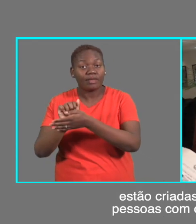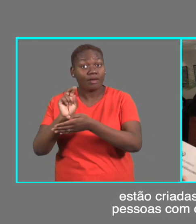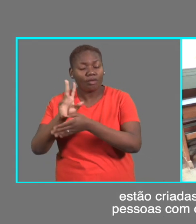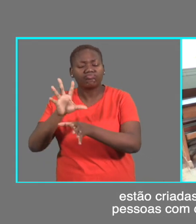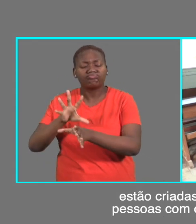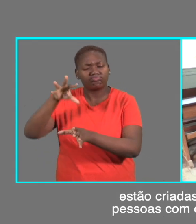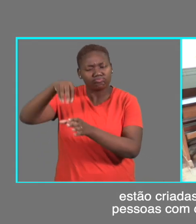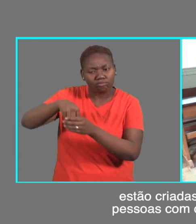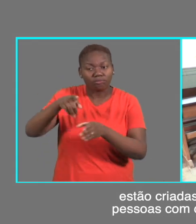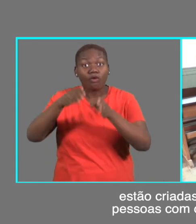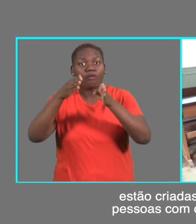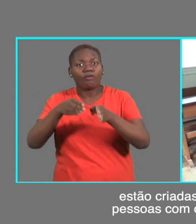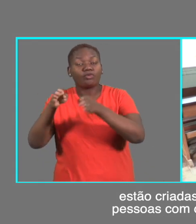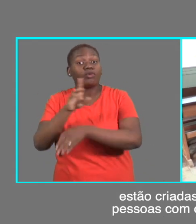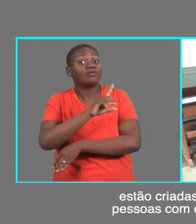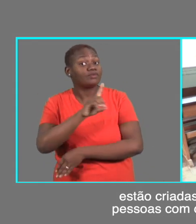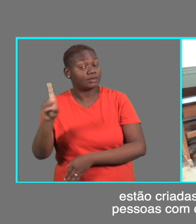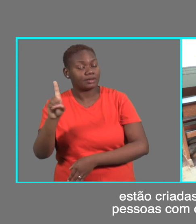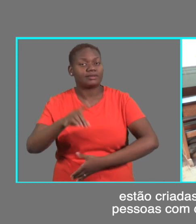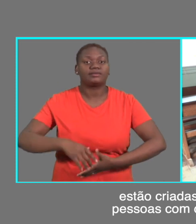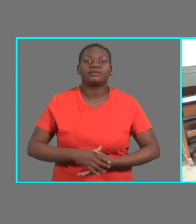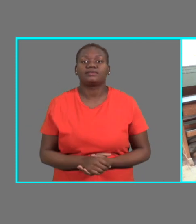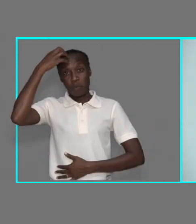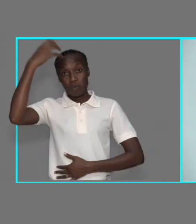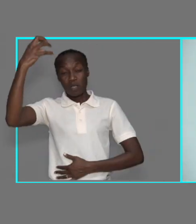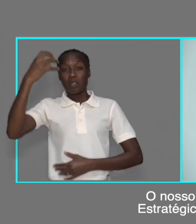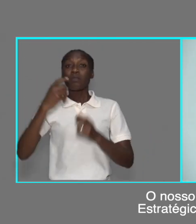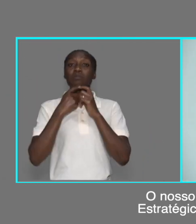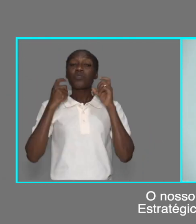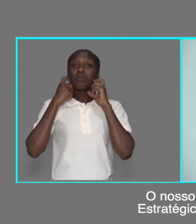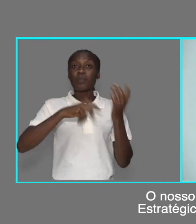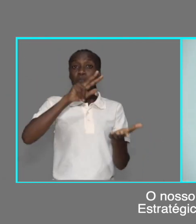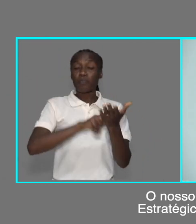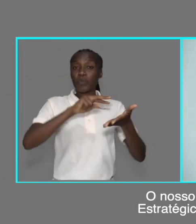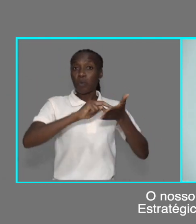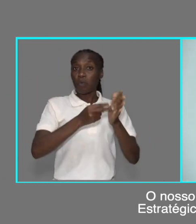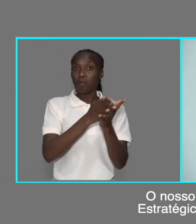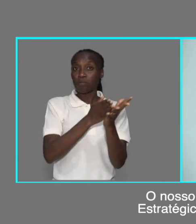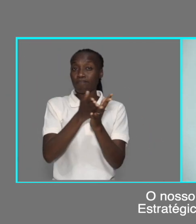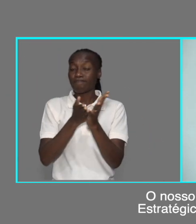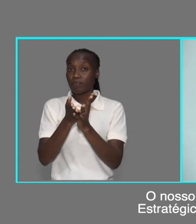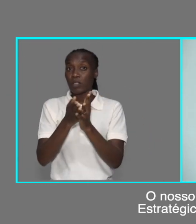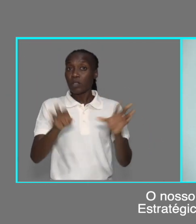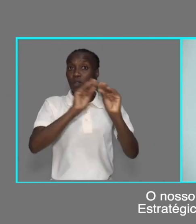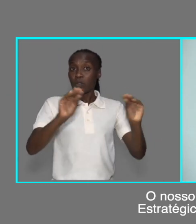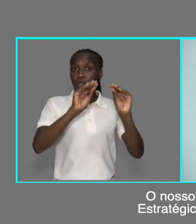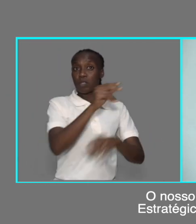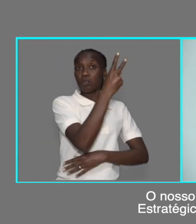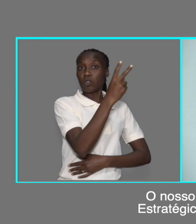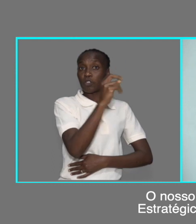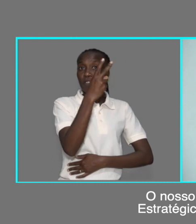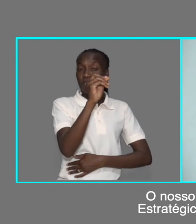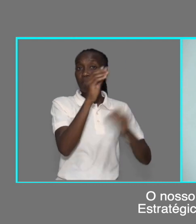inclusão de pessoas com deficiência no retorno às aulas. O nosso governo aprovou o Plano Estratégico de Educação